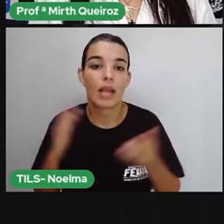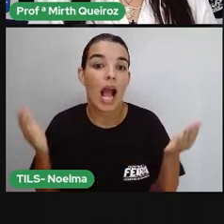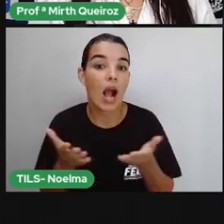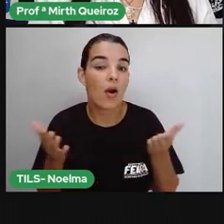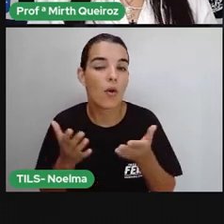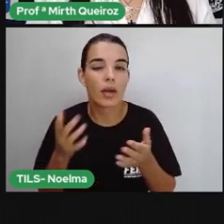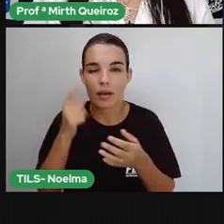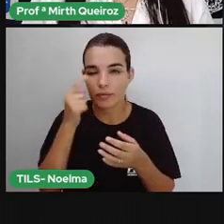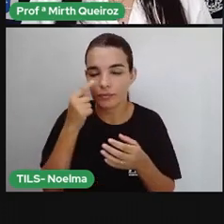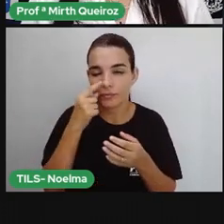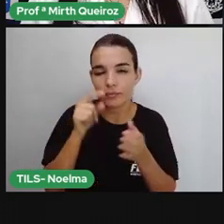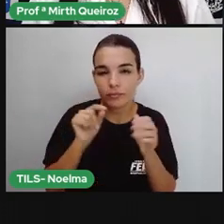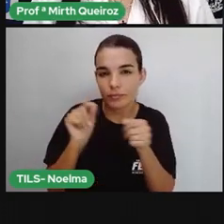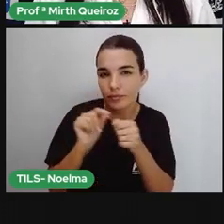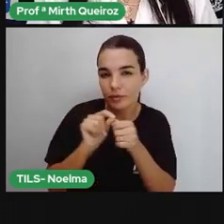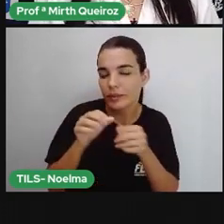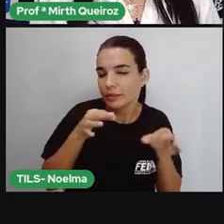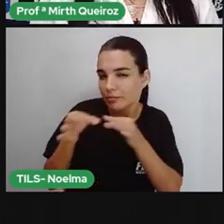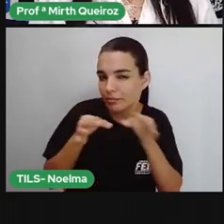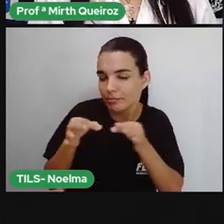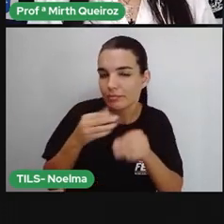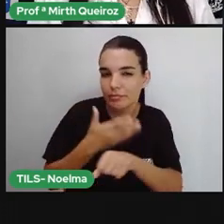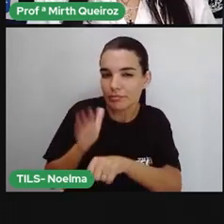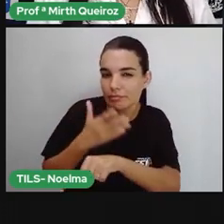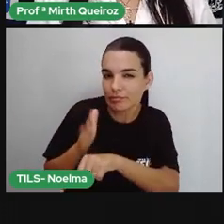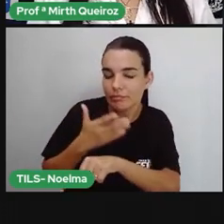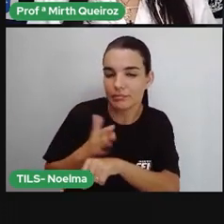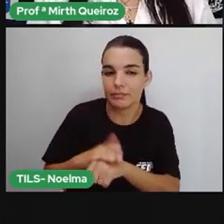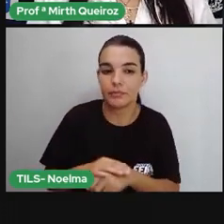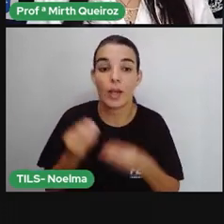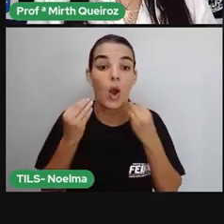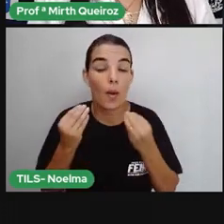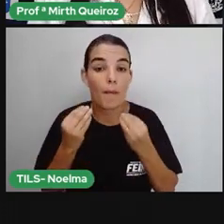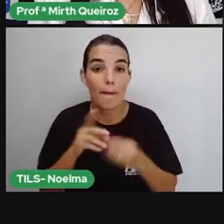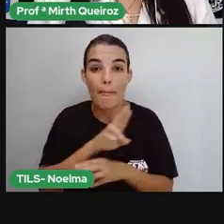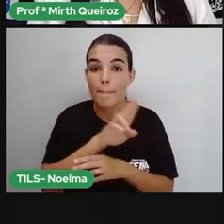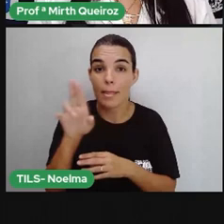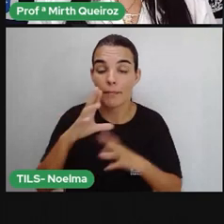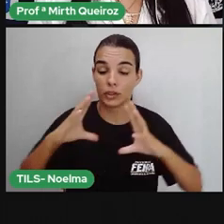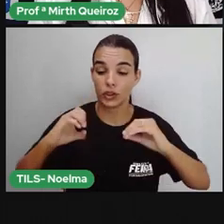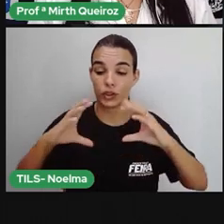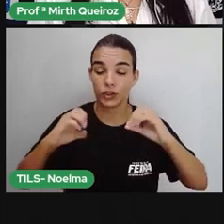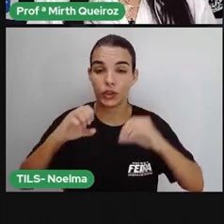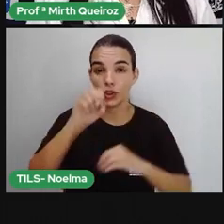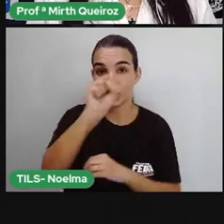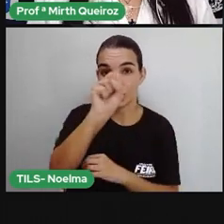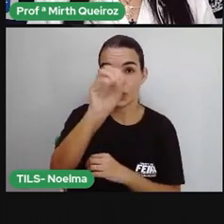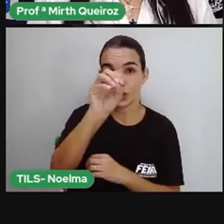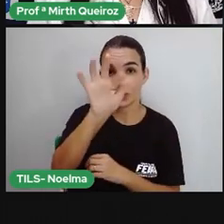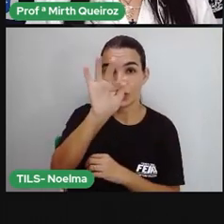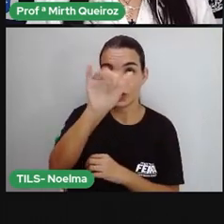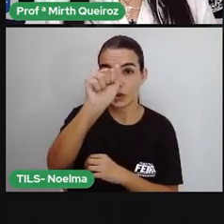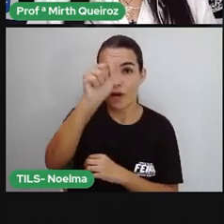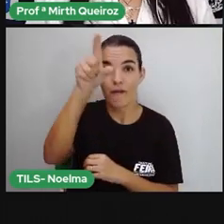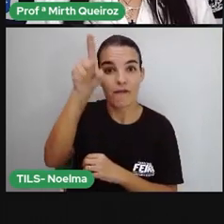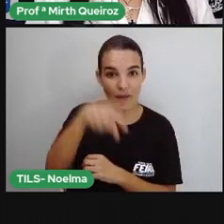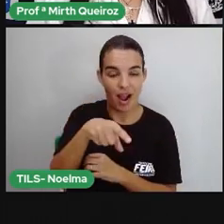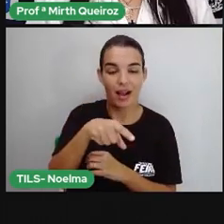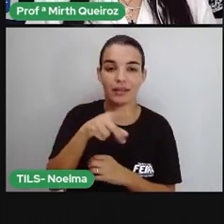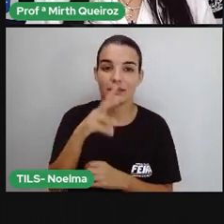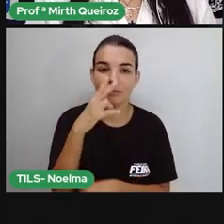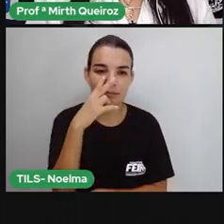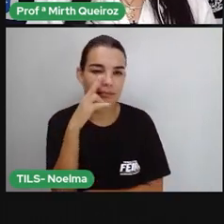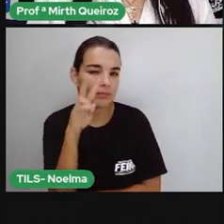Vamos exercitar? Olha que legal. Sílaba tônica, sofá, a palavra sofá. Nós temos uns